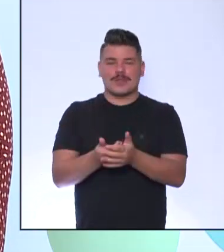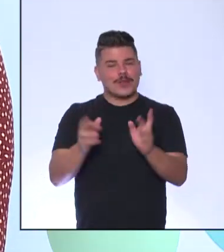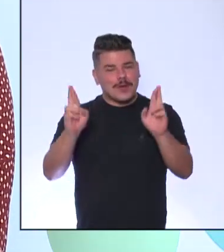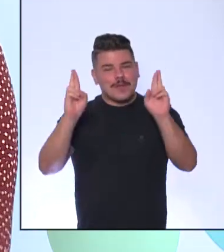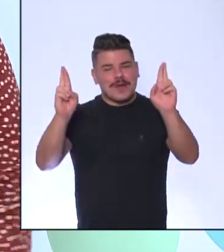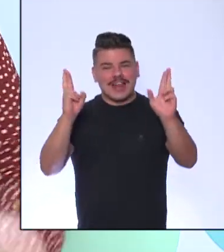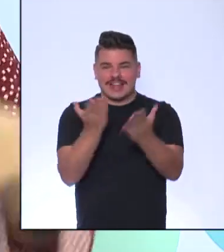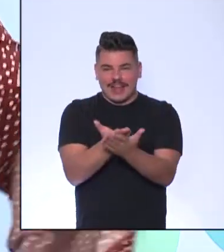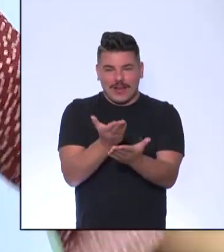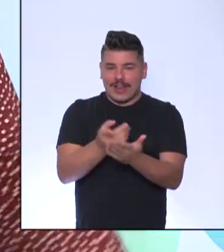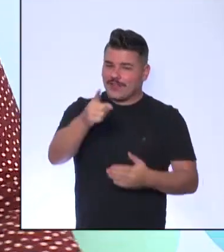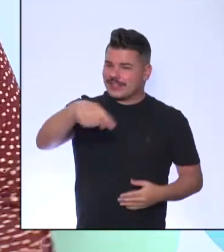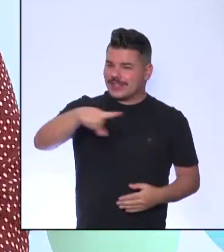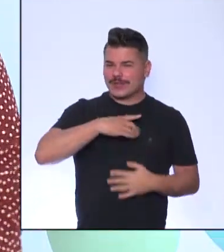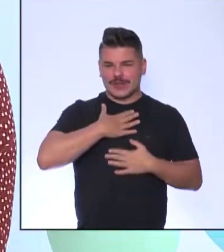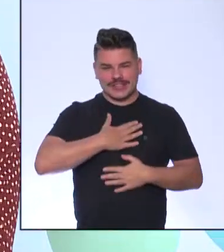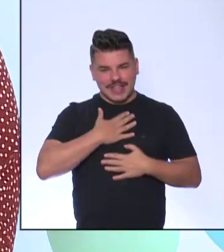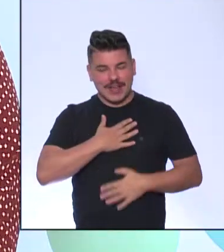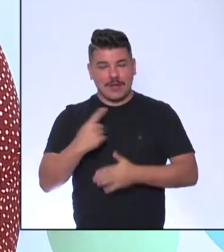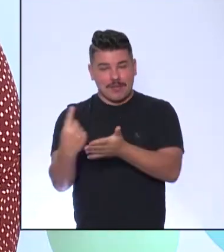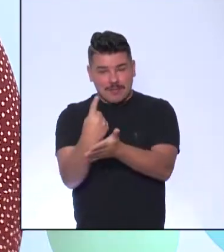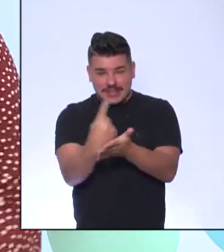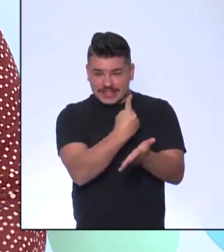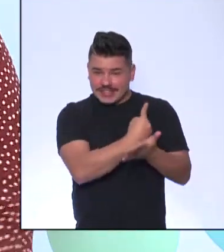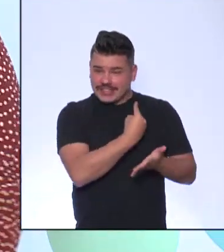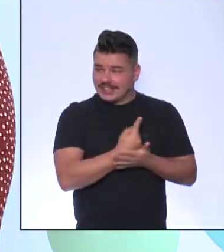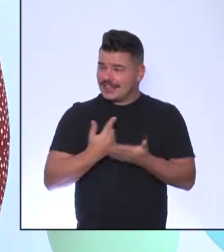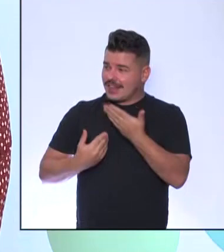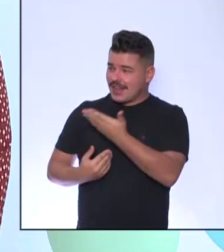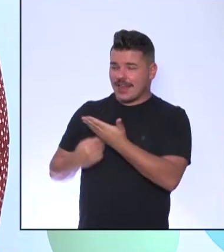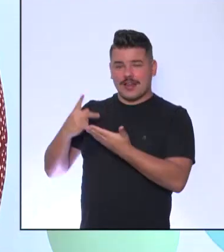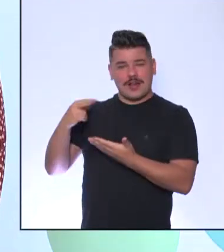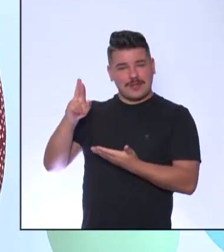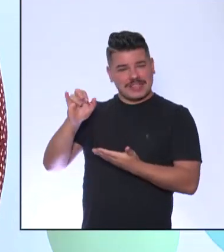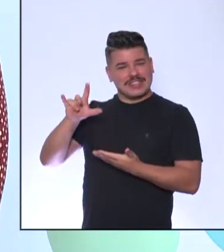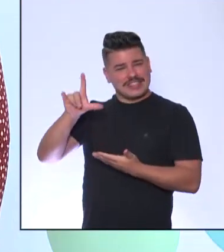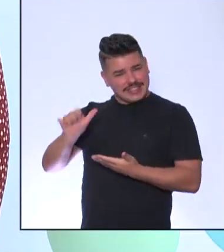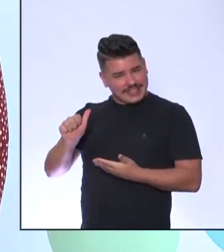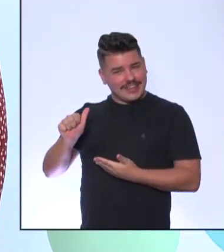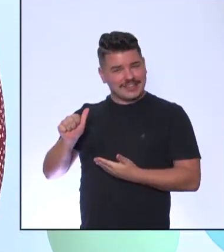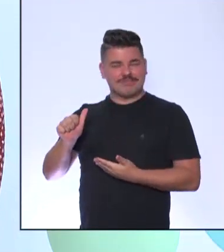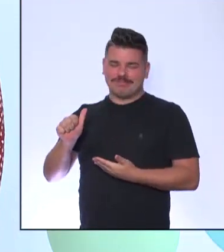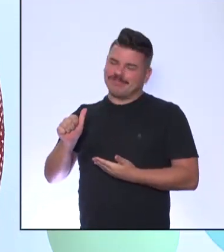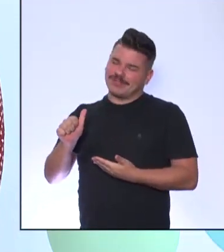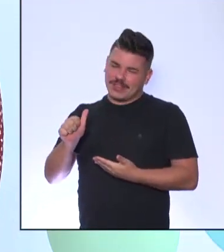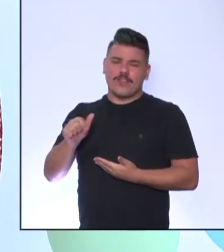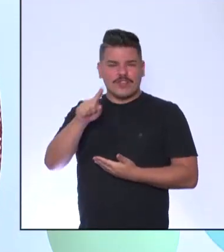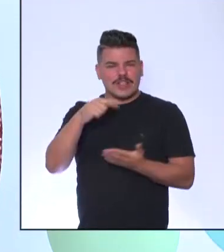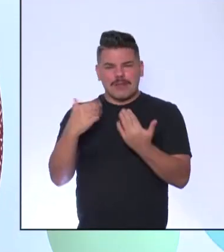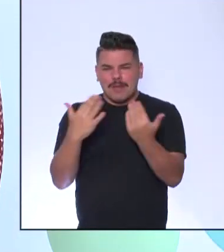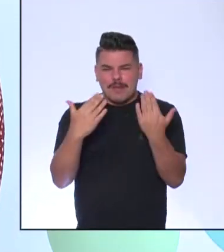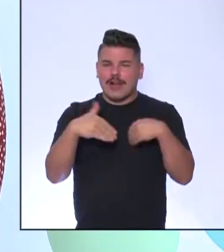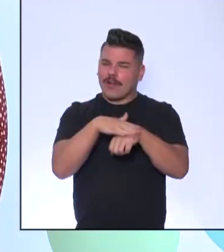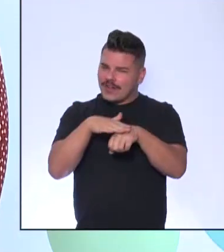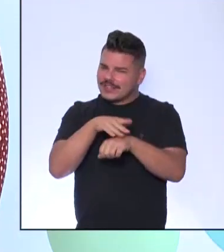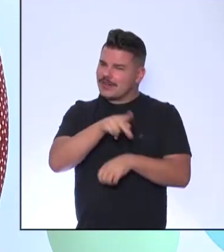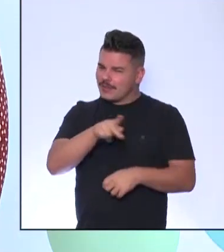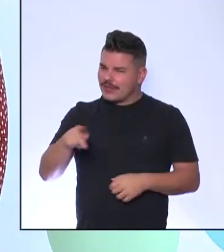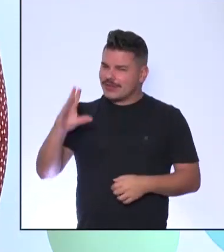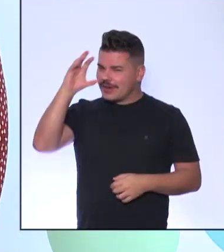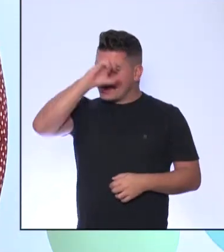gostado Façam a pesquisa Que a Priscila propôs E conversem com seus professores Sobre os conteúdos Que vocês aprenderam hoje na aula